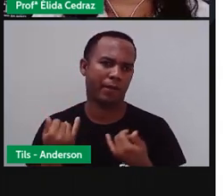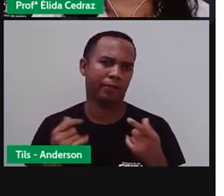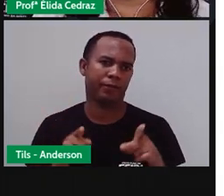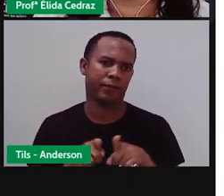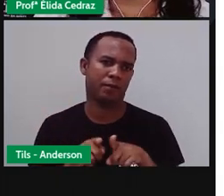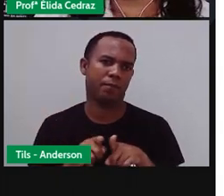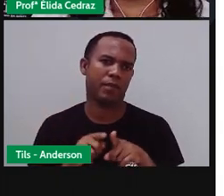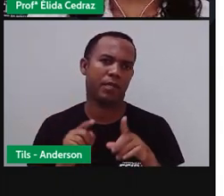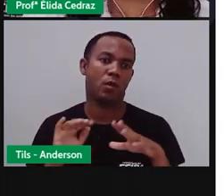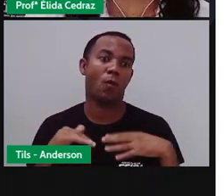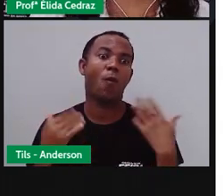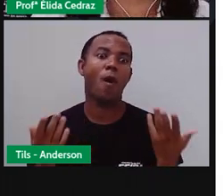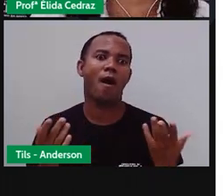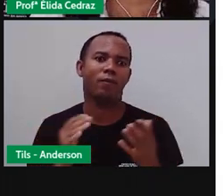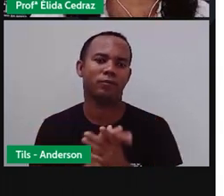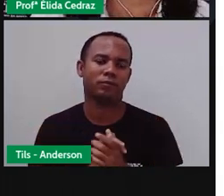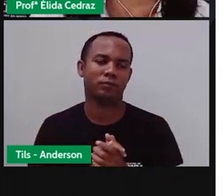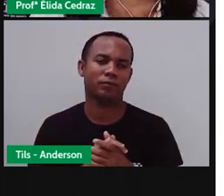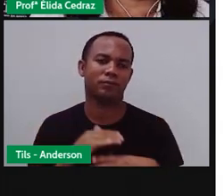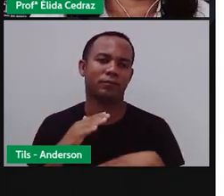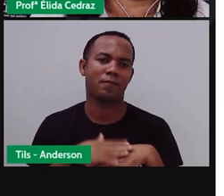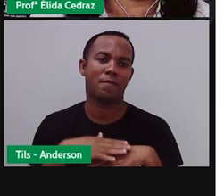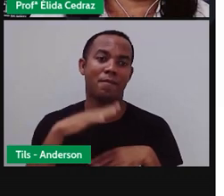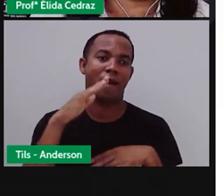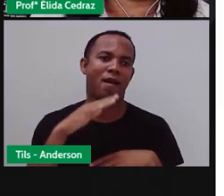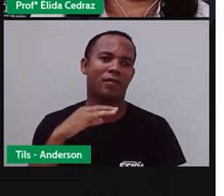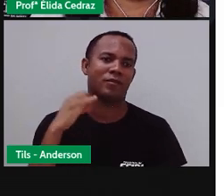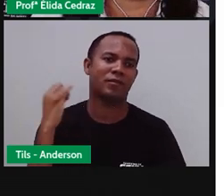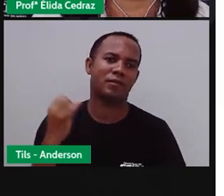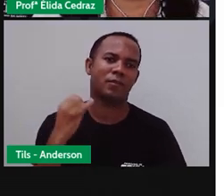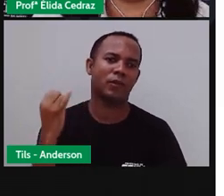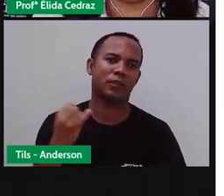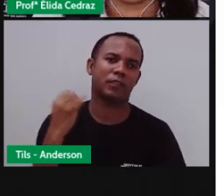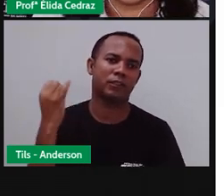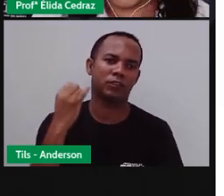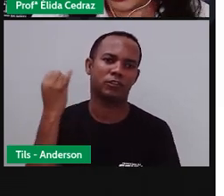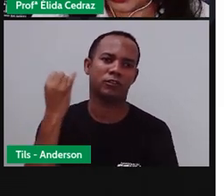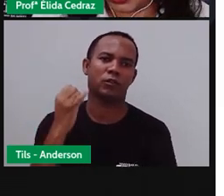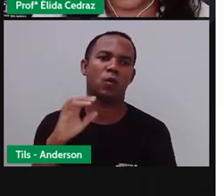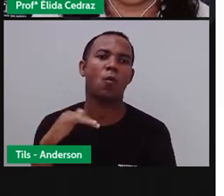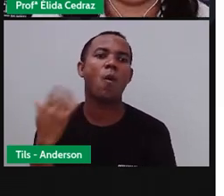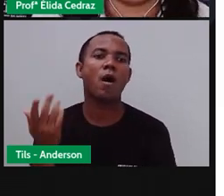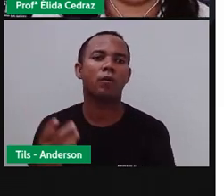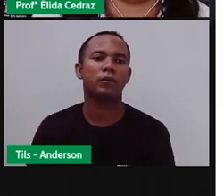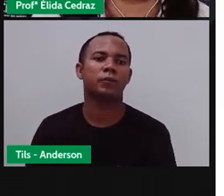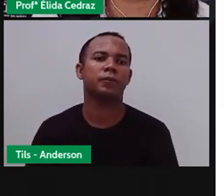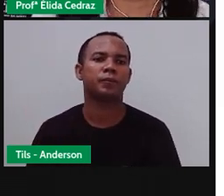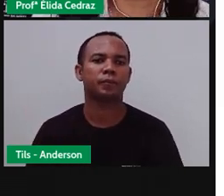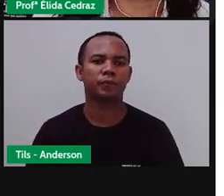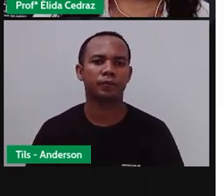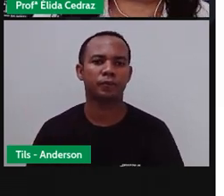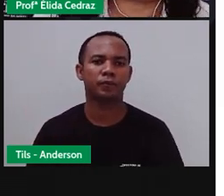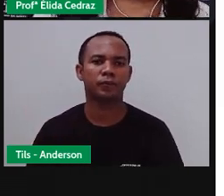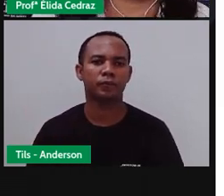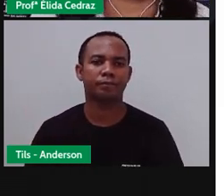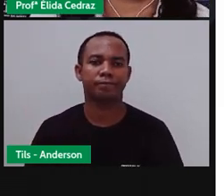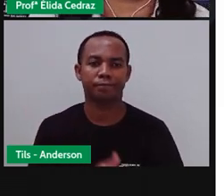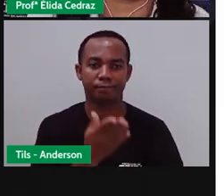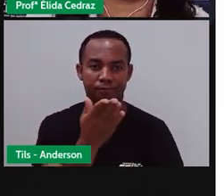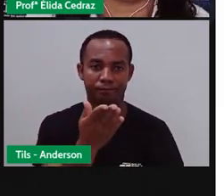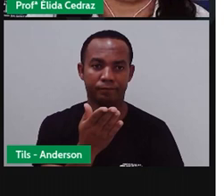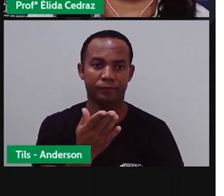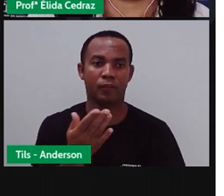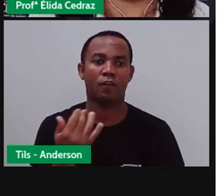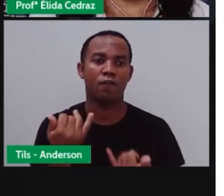Então, qual é a parte mais importante do texto jornalístico? E isso